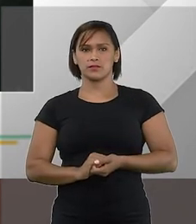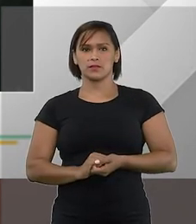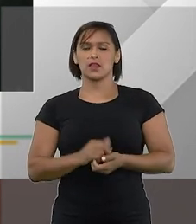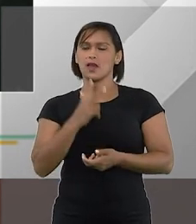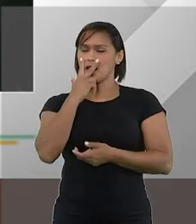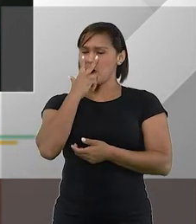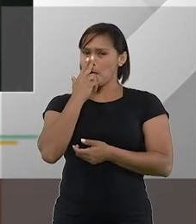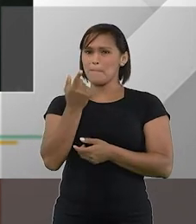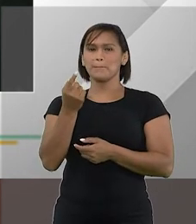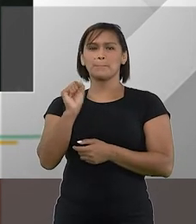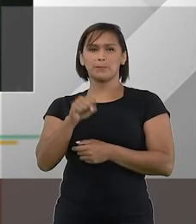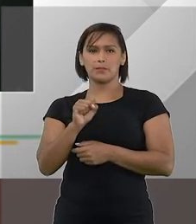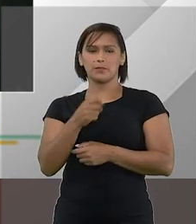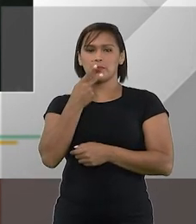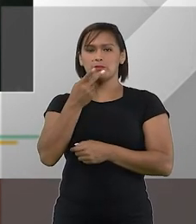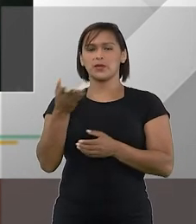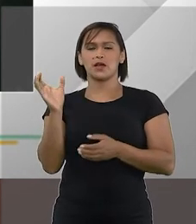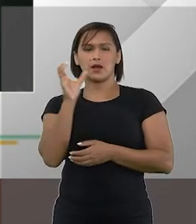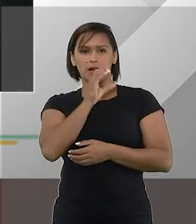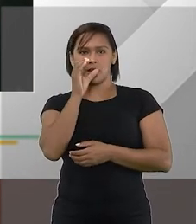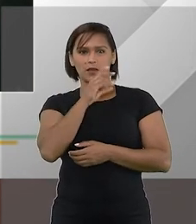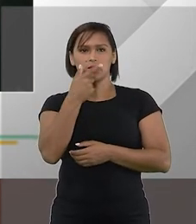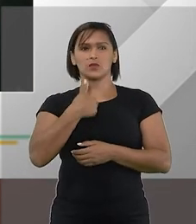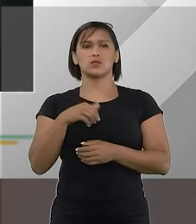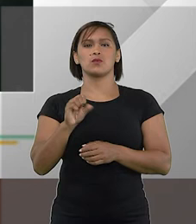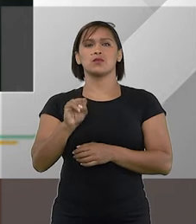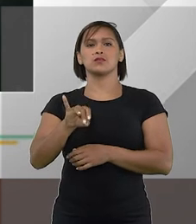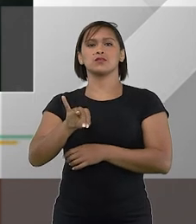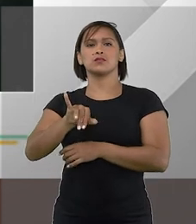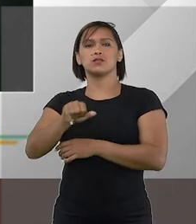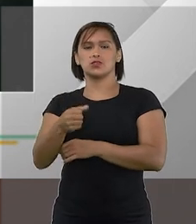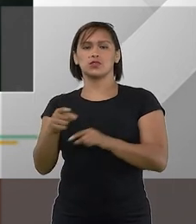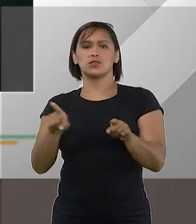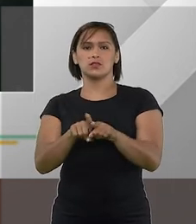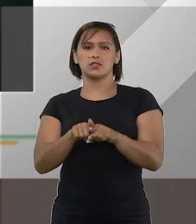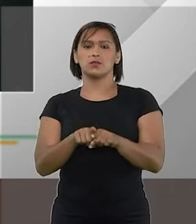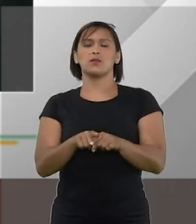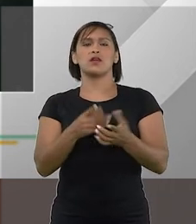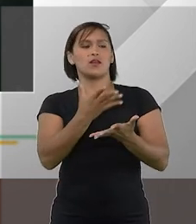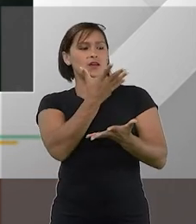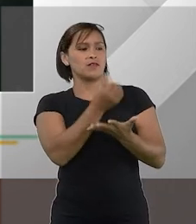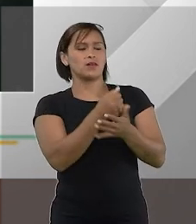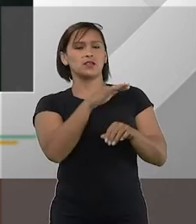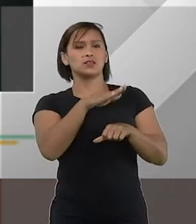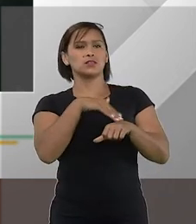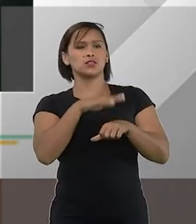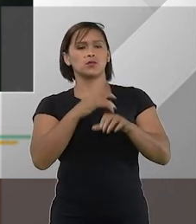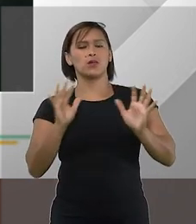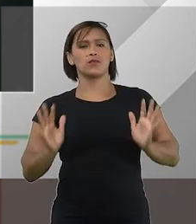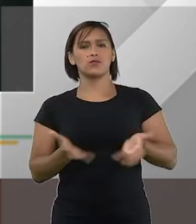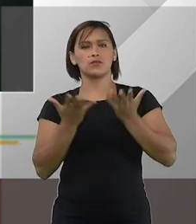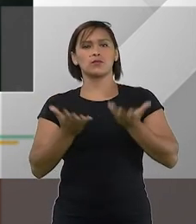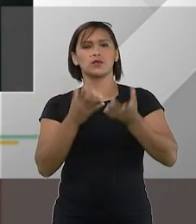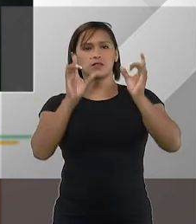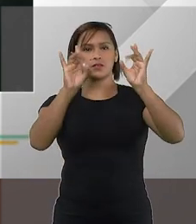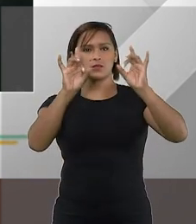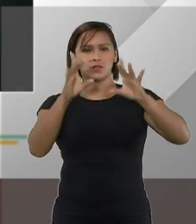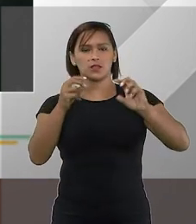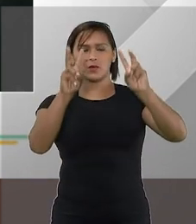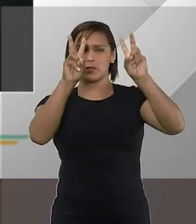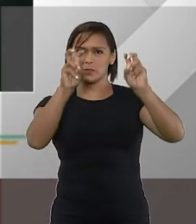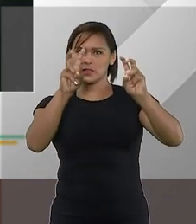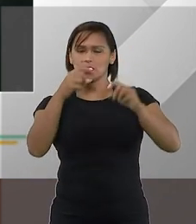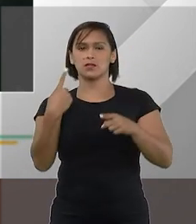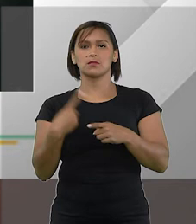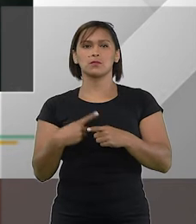eu acho que muito em breve o superior tribunal de justiça vai ser chamado a se manifestar especificamente